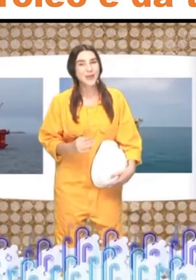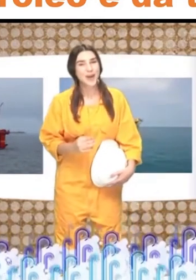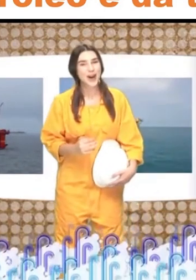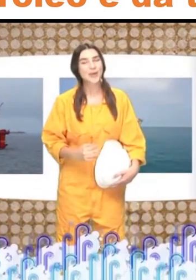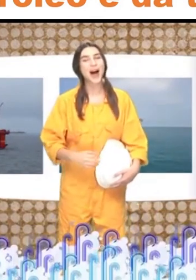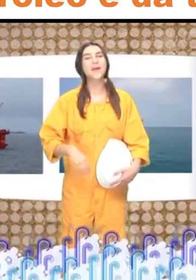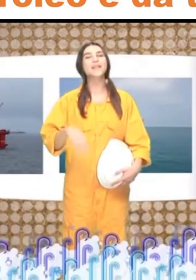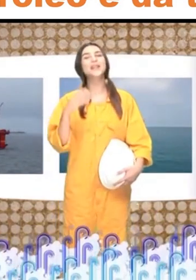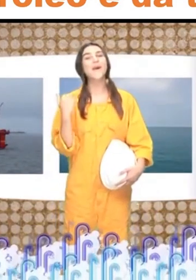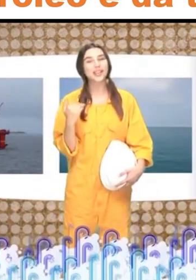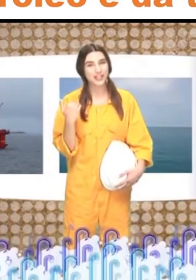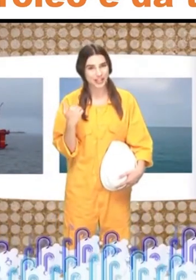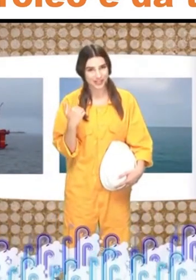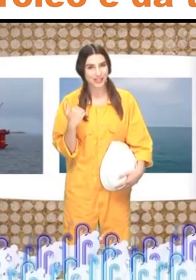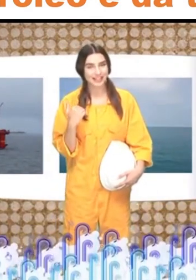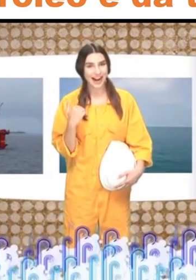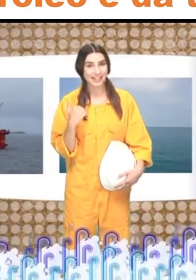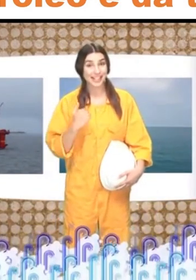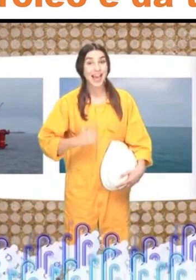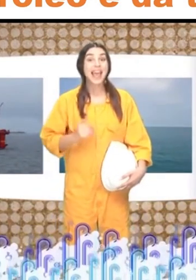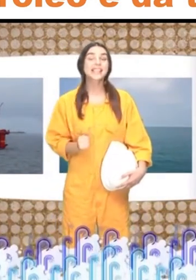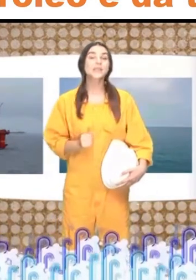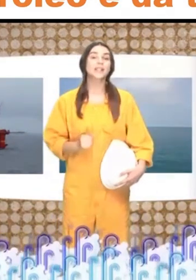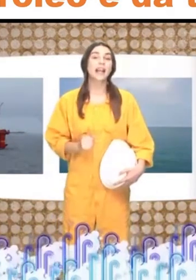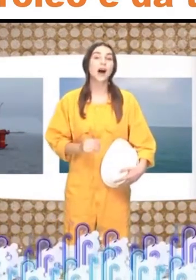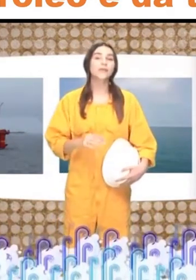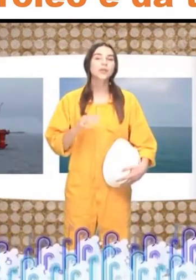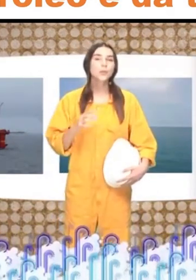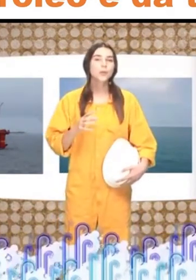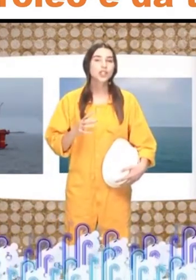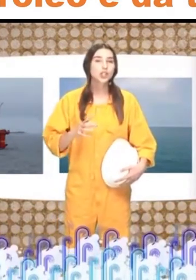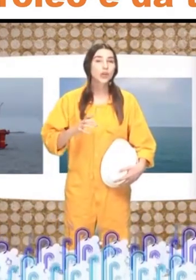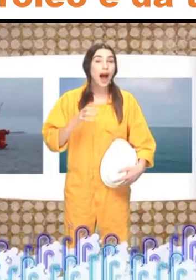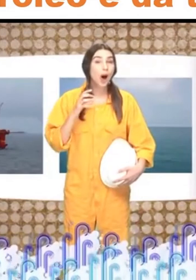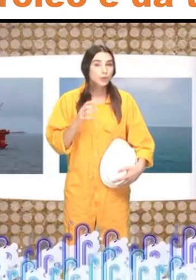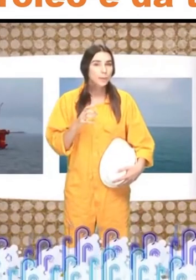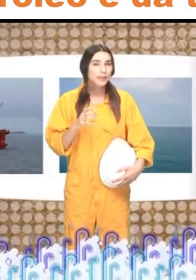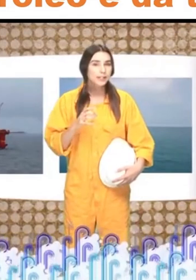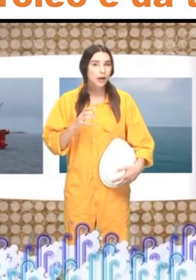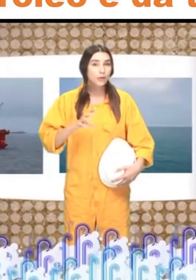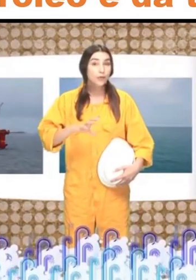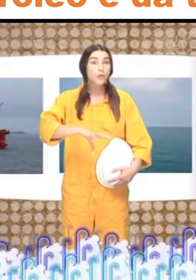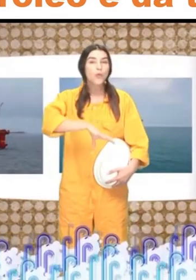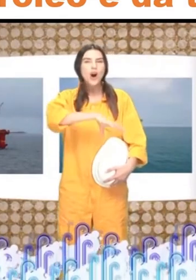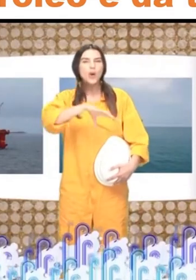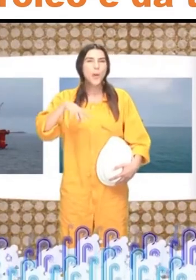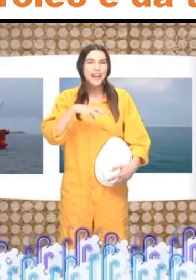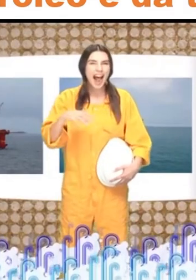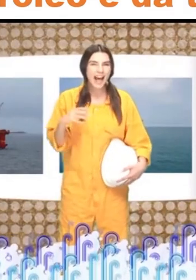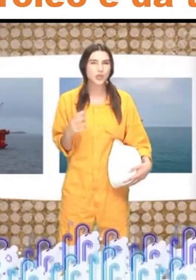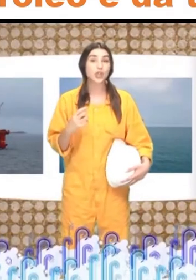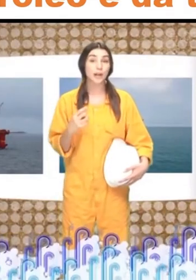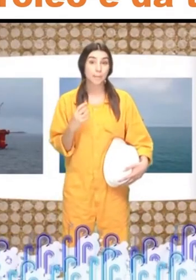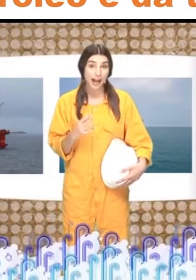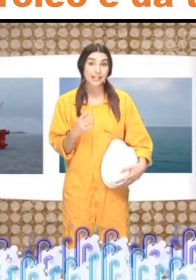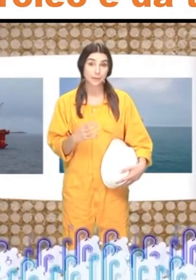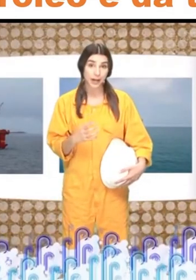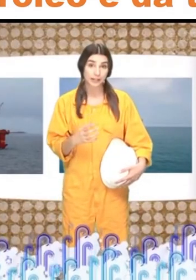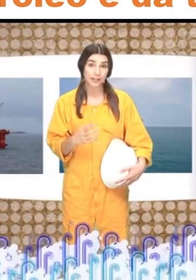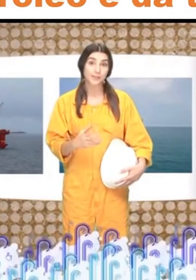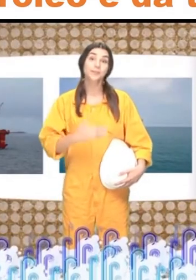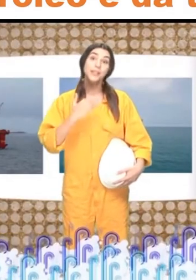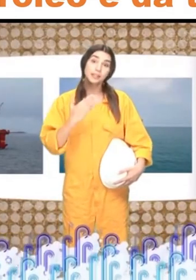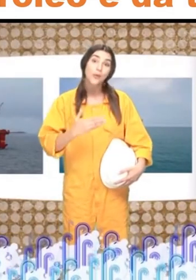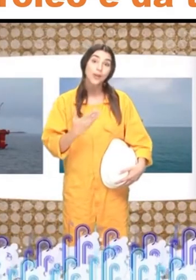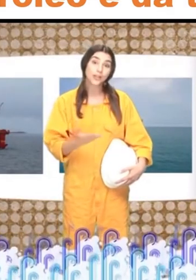Isso ocorreu há milhões de anos atrás. Esse material foi submetido à alta pressão, formou um aglomerado de animais